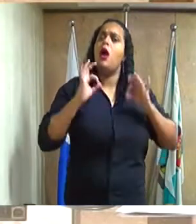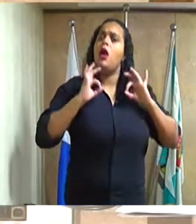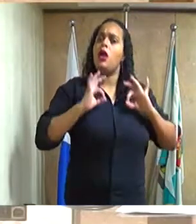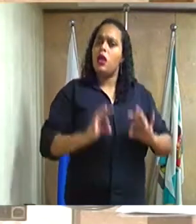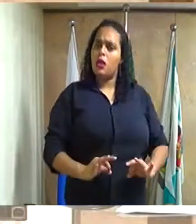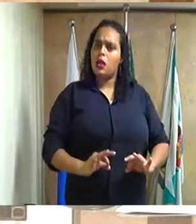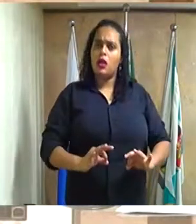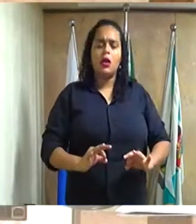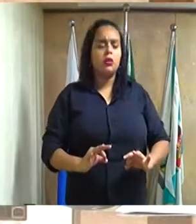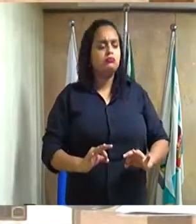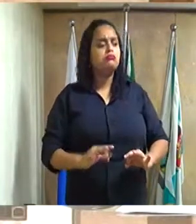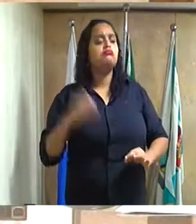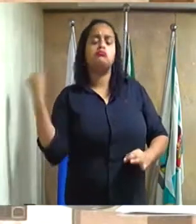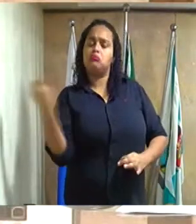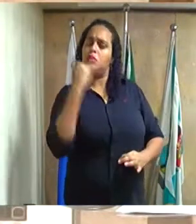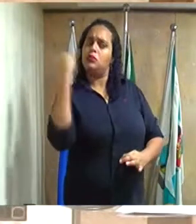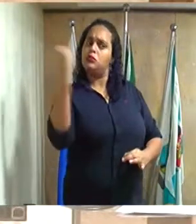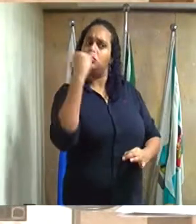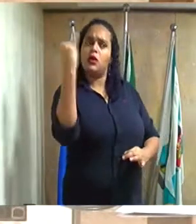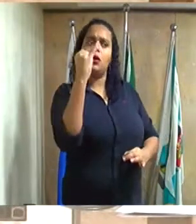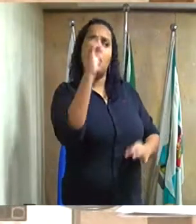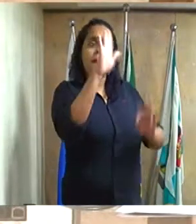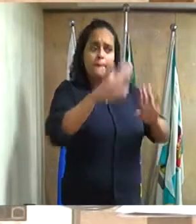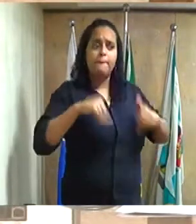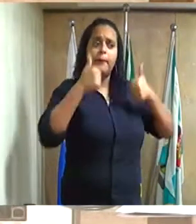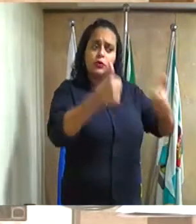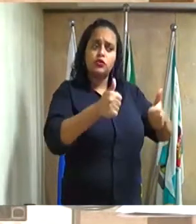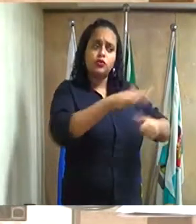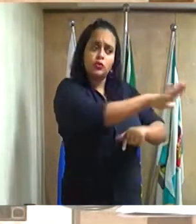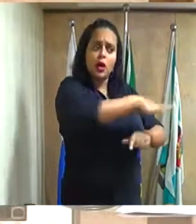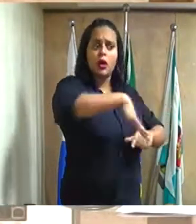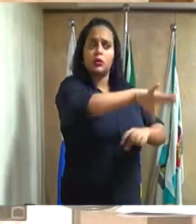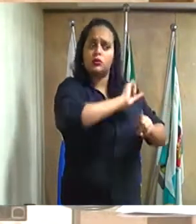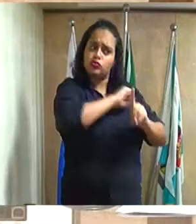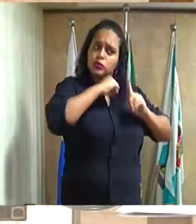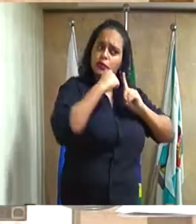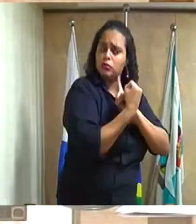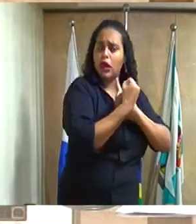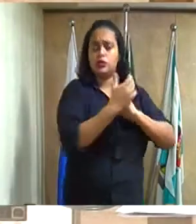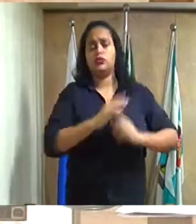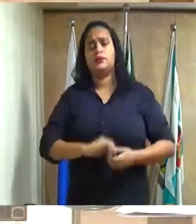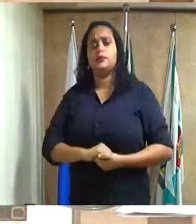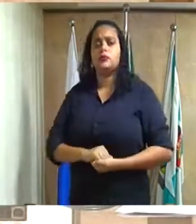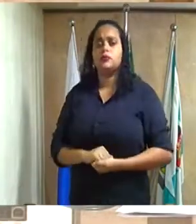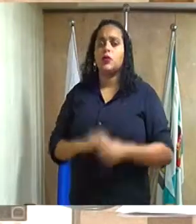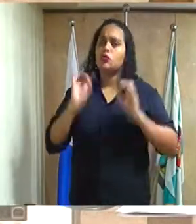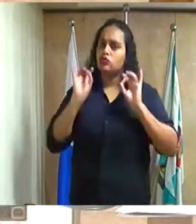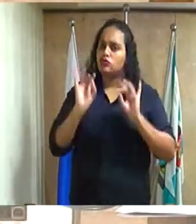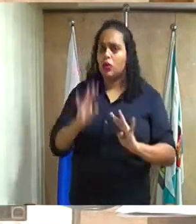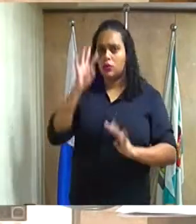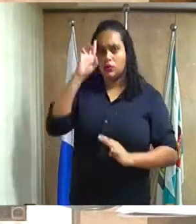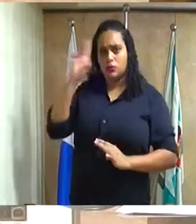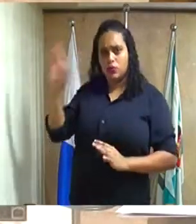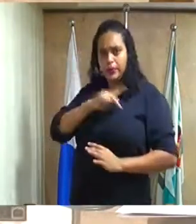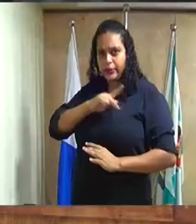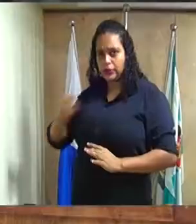trabalho importante que visa promover o bem-estar da comunidade do que caxiense. É isso, senhor presidente.